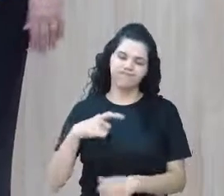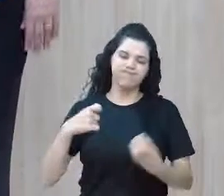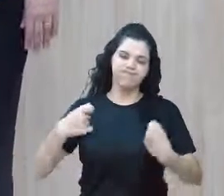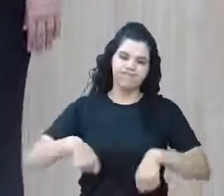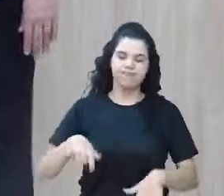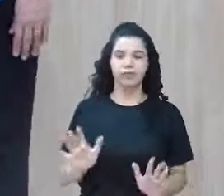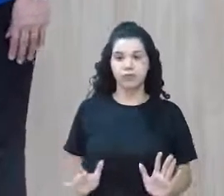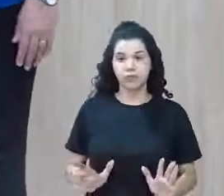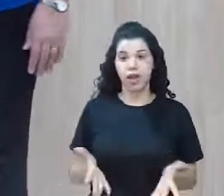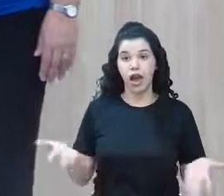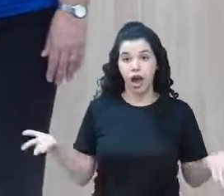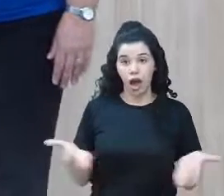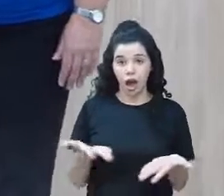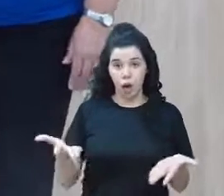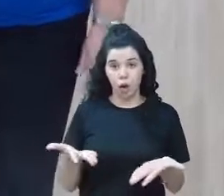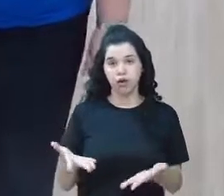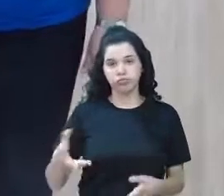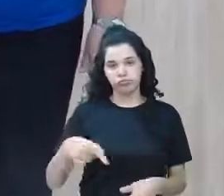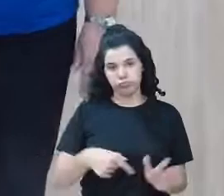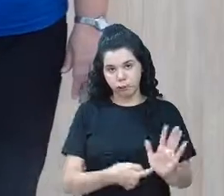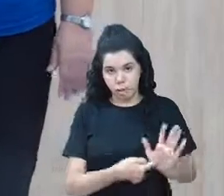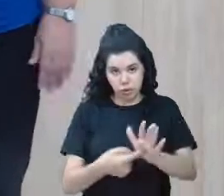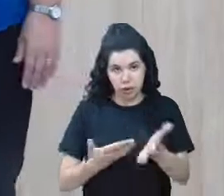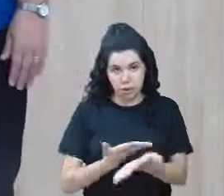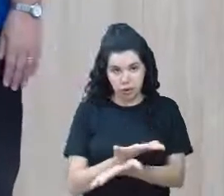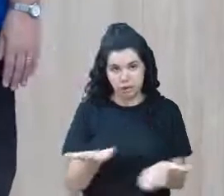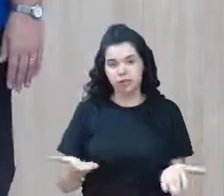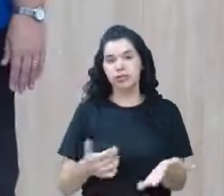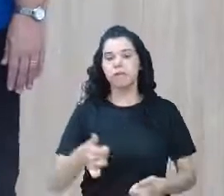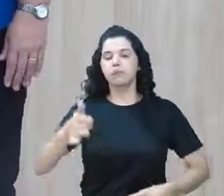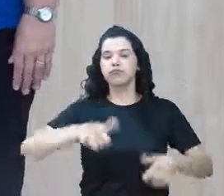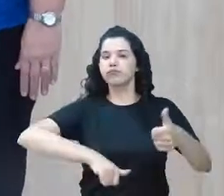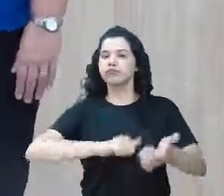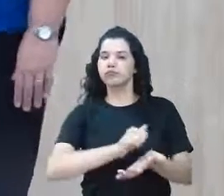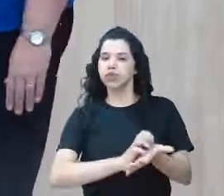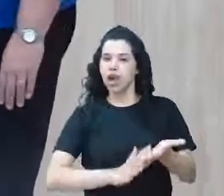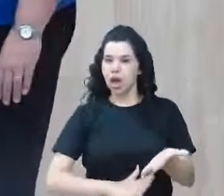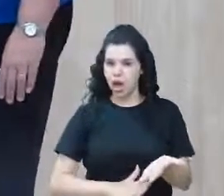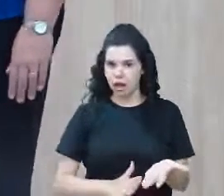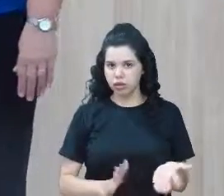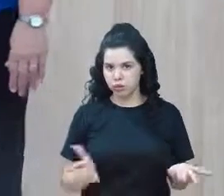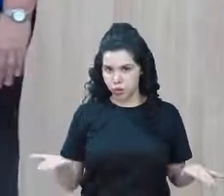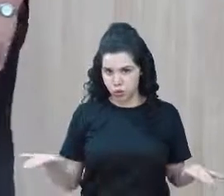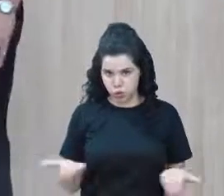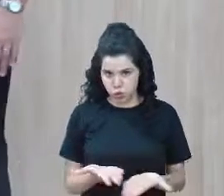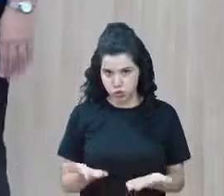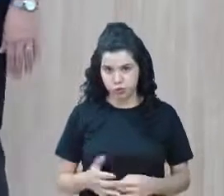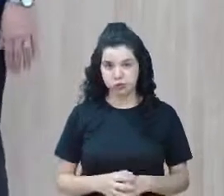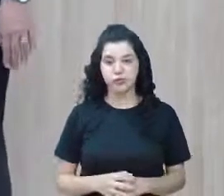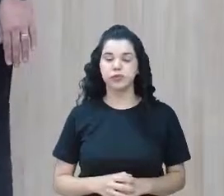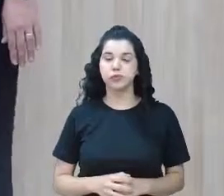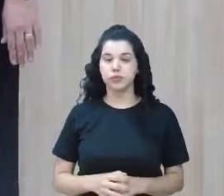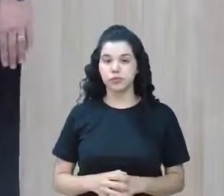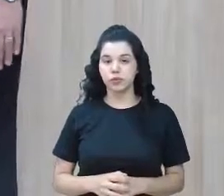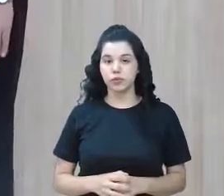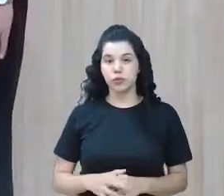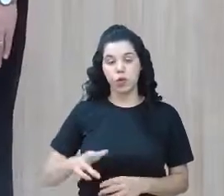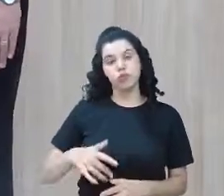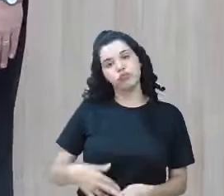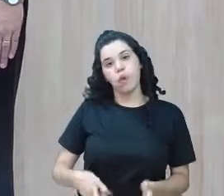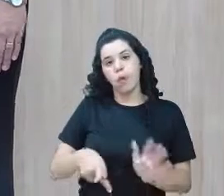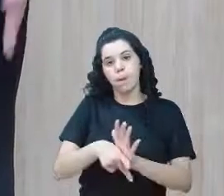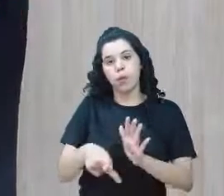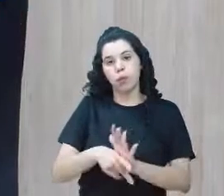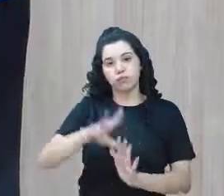E aí eu deixo para você a avaliação do nosso dia. E agora? O dono de um pequeno mercado